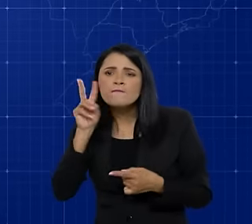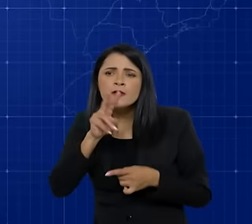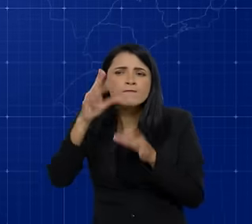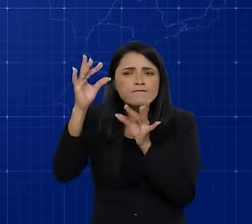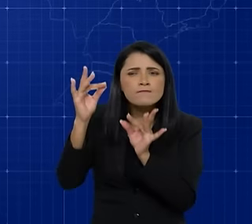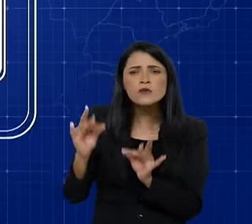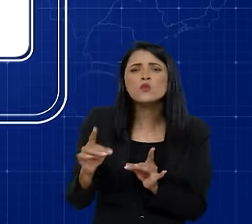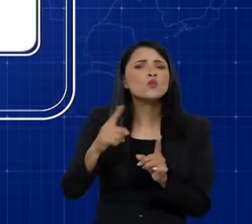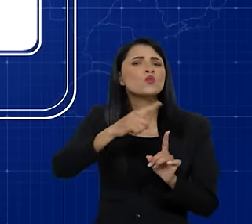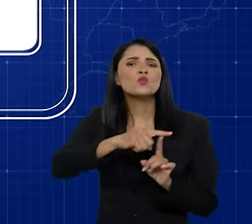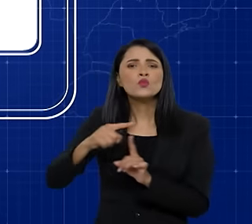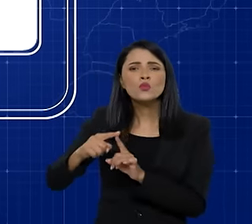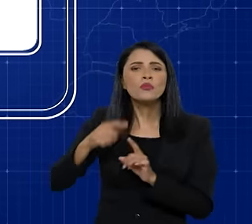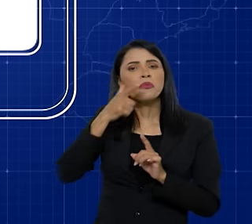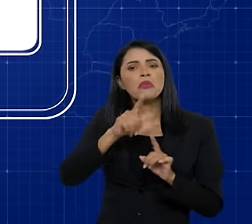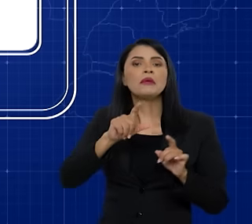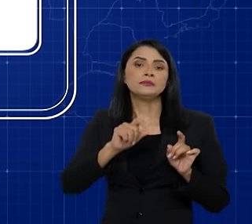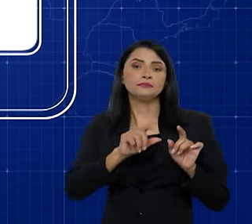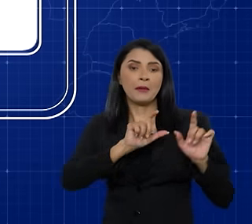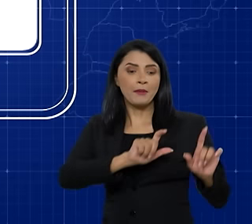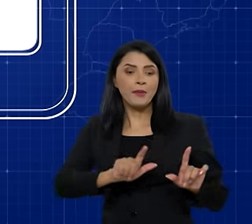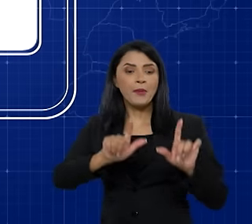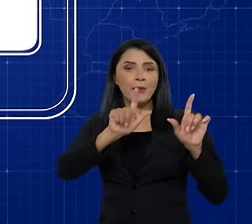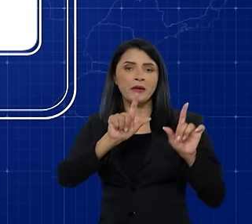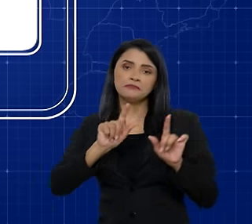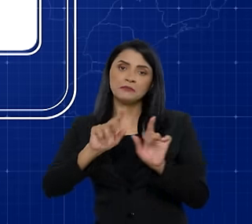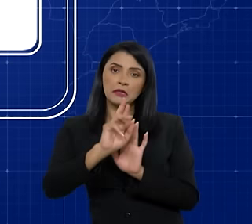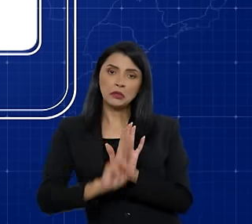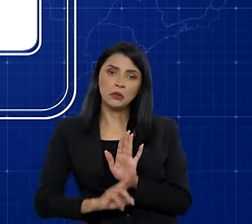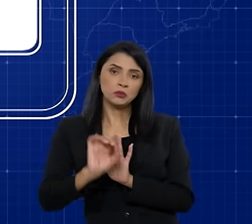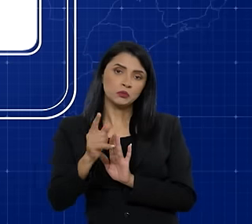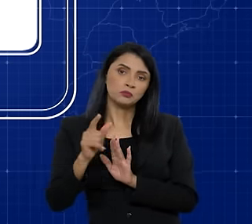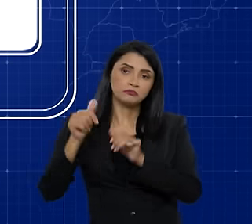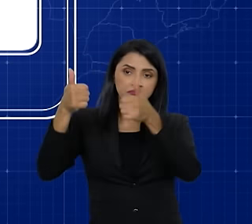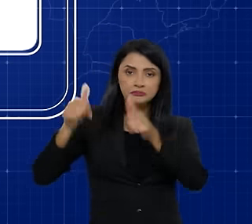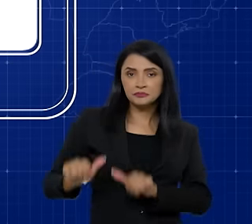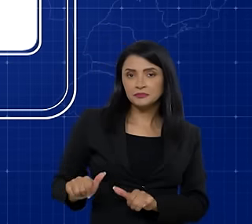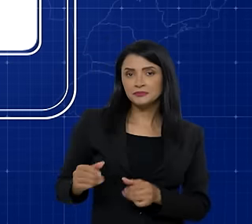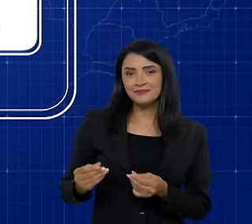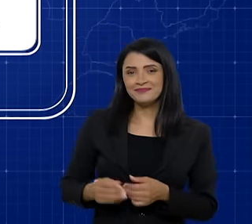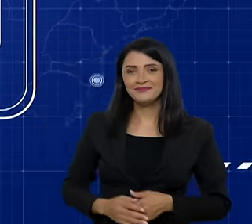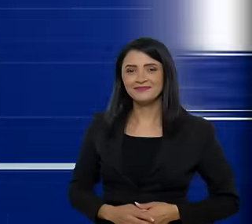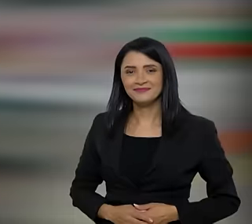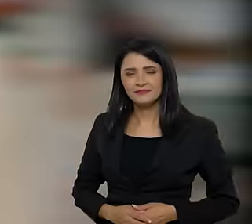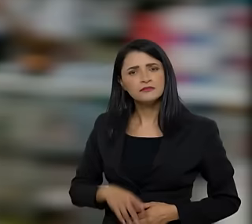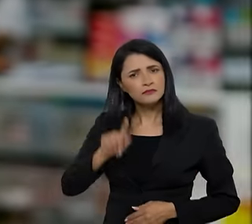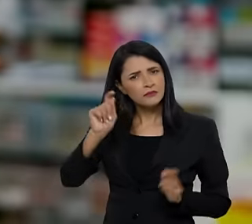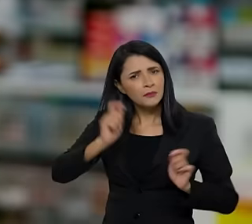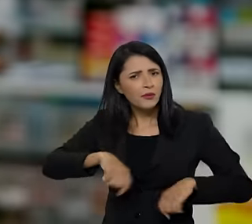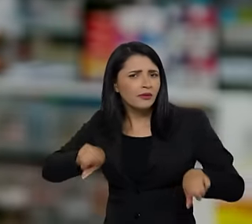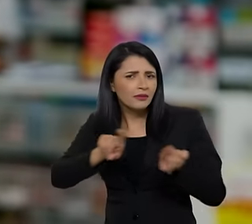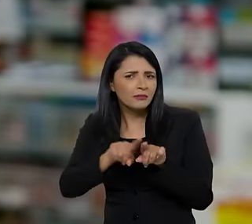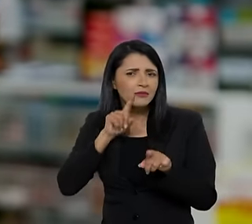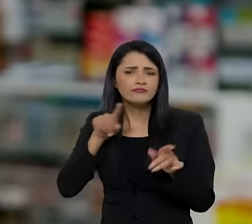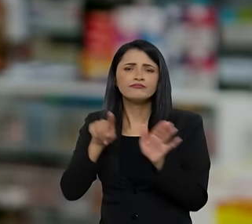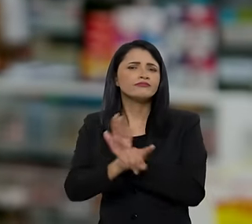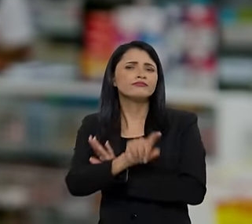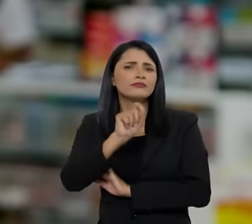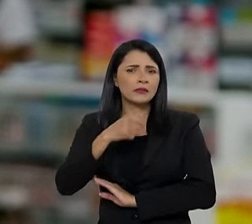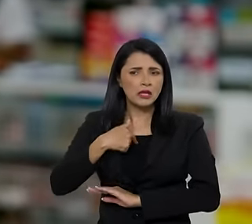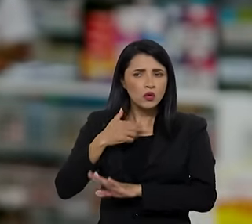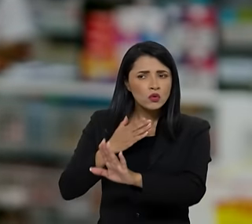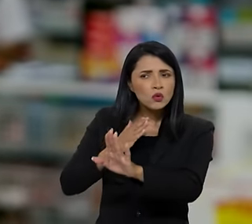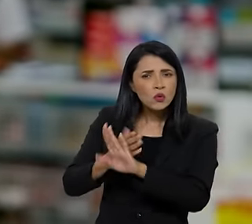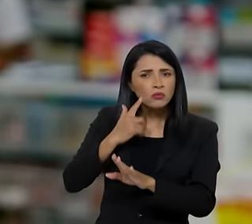formato quer ver os investimentos feitos, se como cards informativos, relatórios ou panfletos. Mas você pode estar se